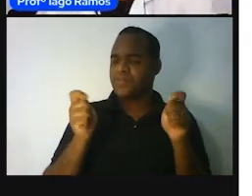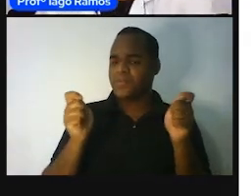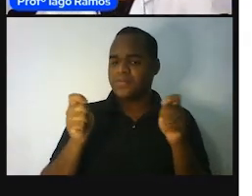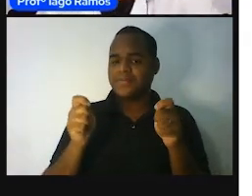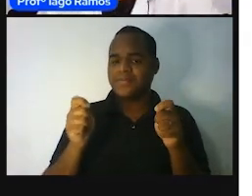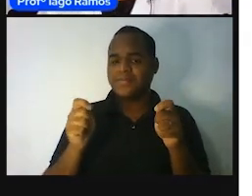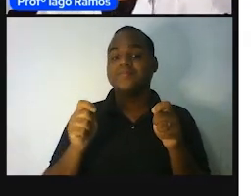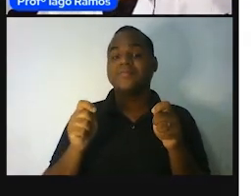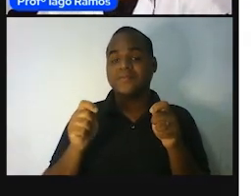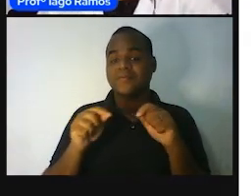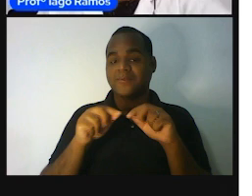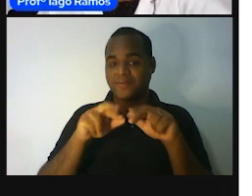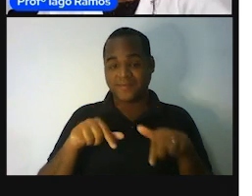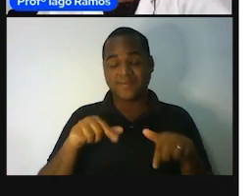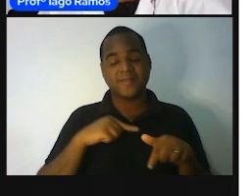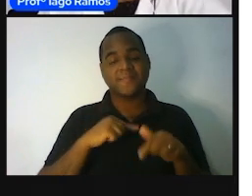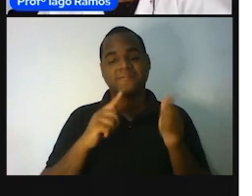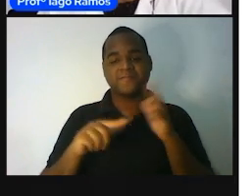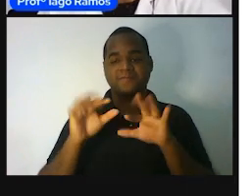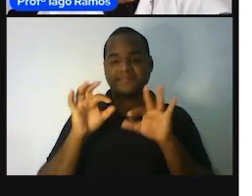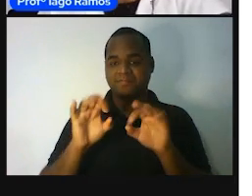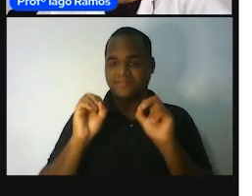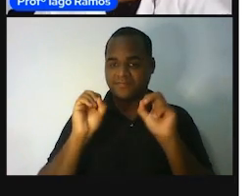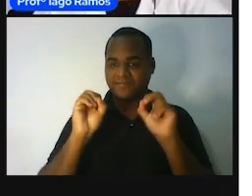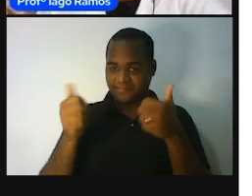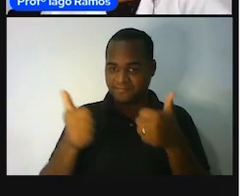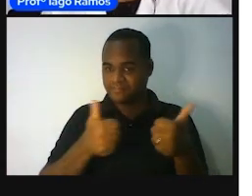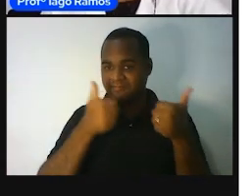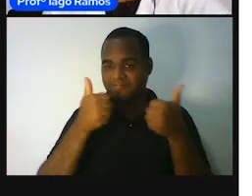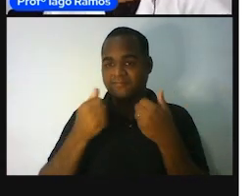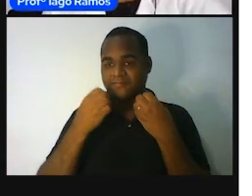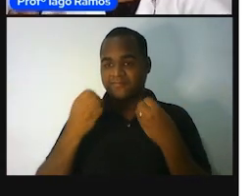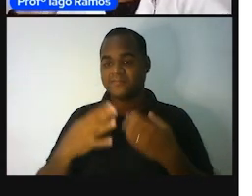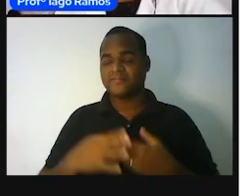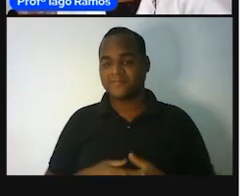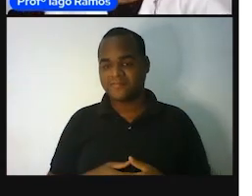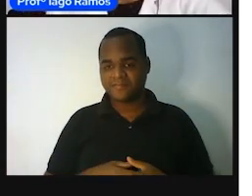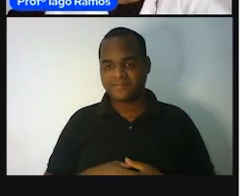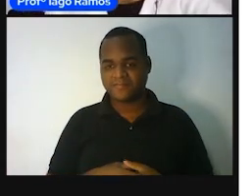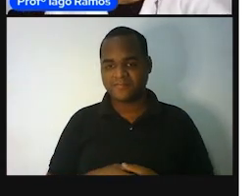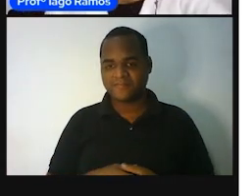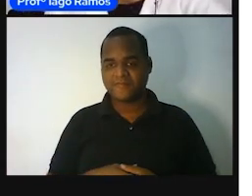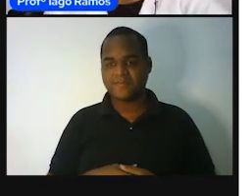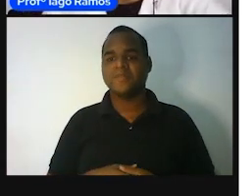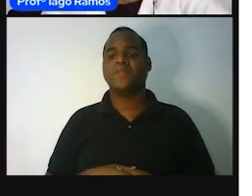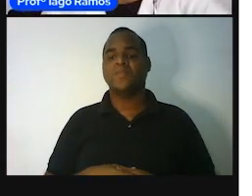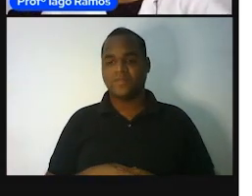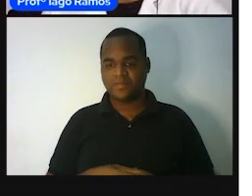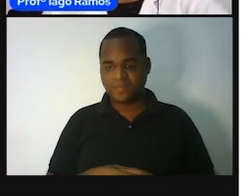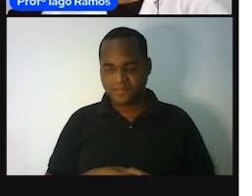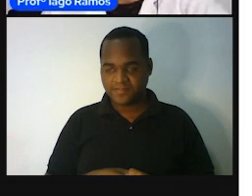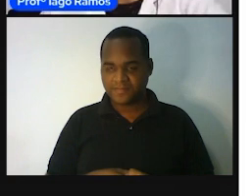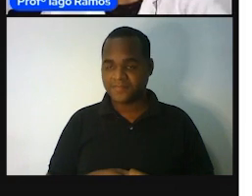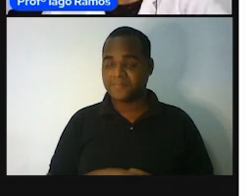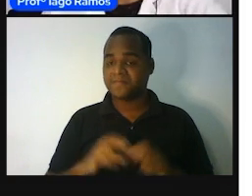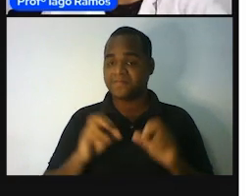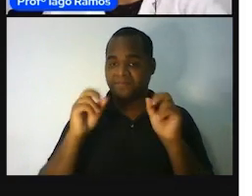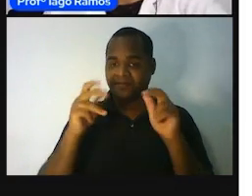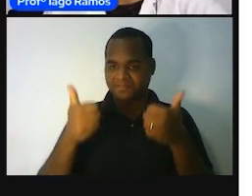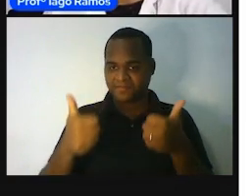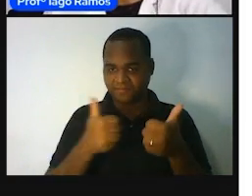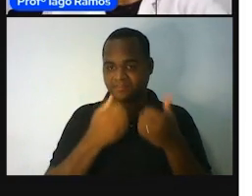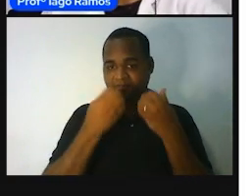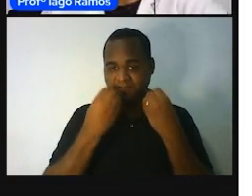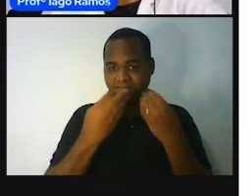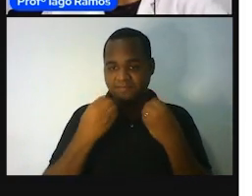ser medidas. Bacana? E é isso aí. Eu tenho certeza que